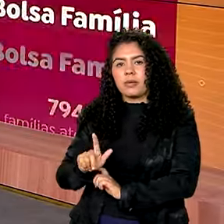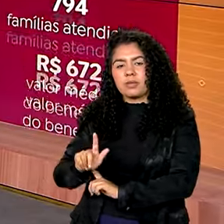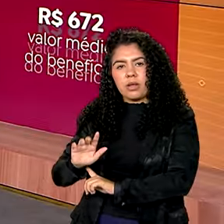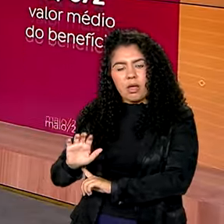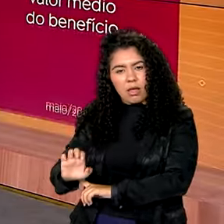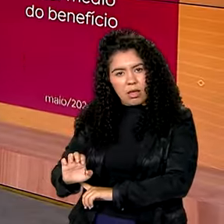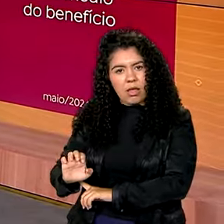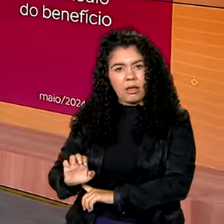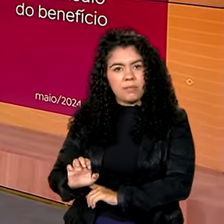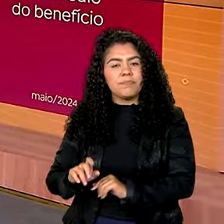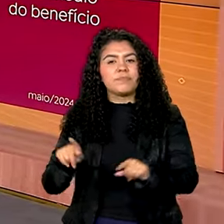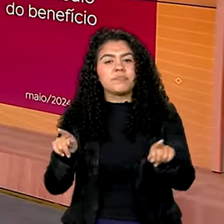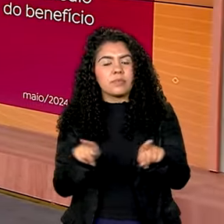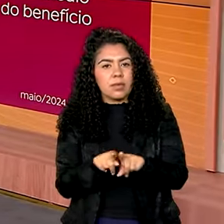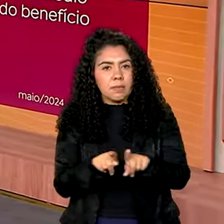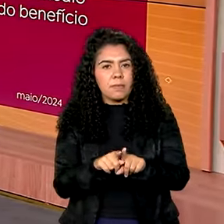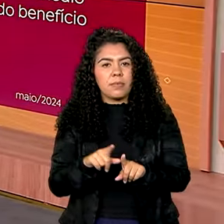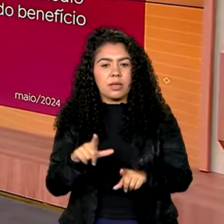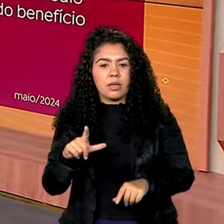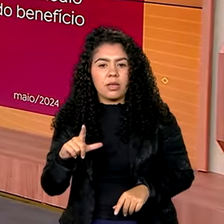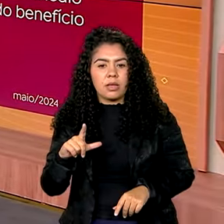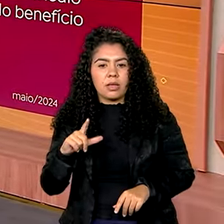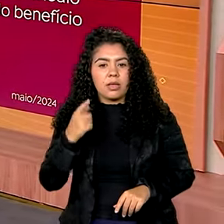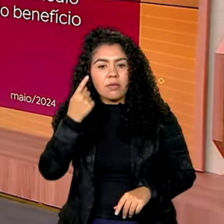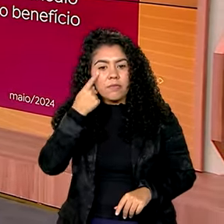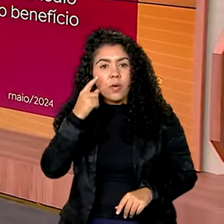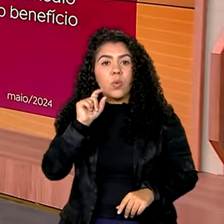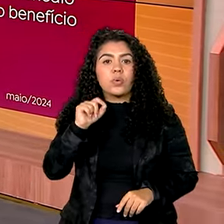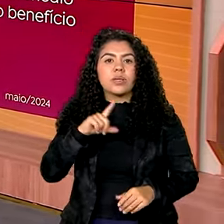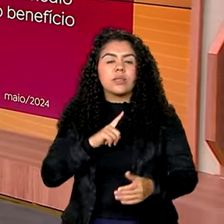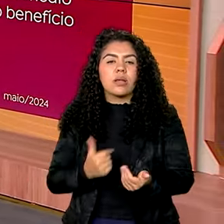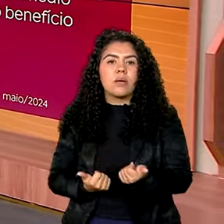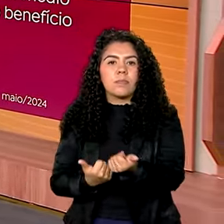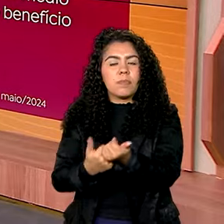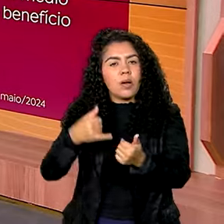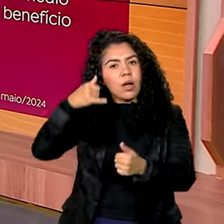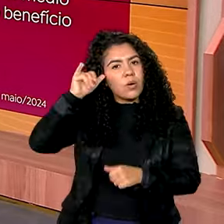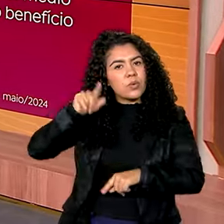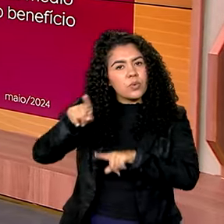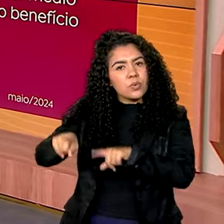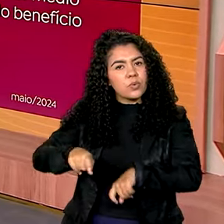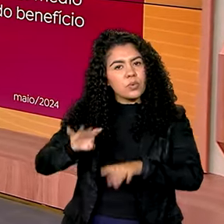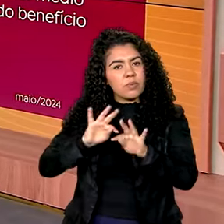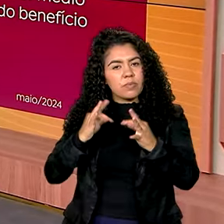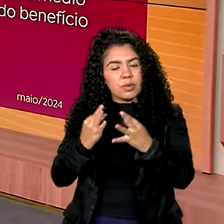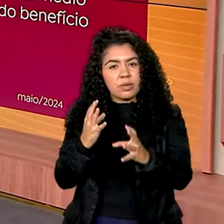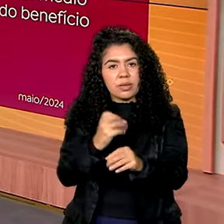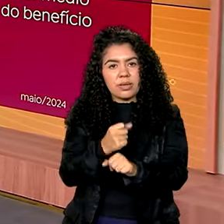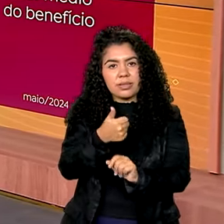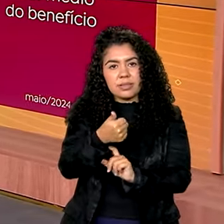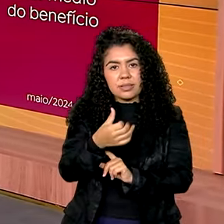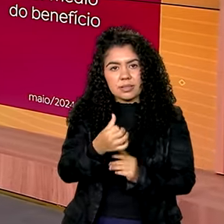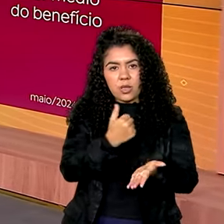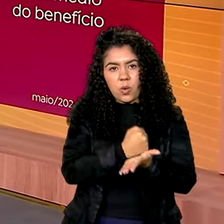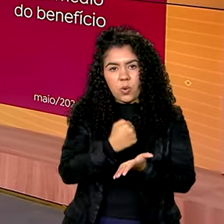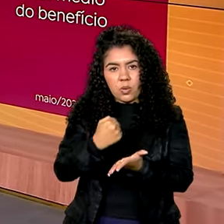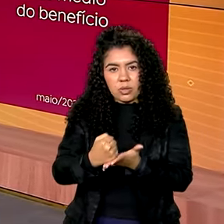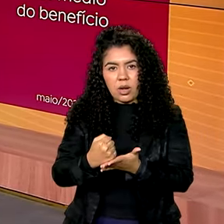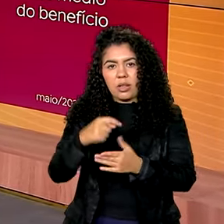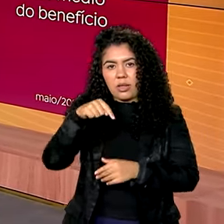E a gente tem também aqui, ó, vamos ver o que eles recebem de apoio à agricultura familiar. 16 contratos de financiamento em 2024.